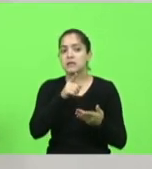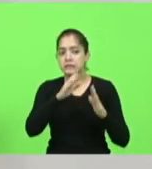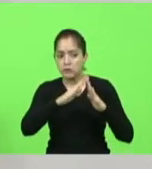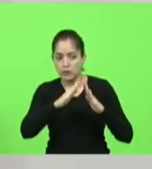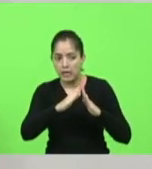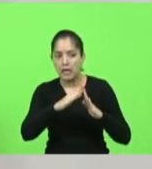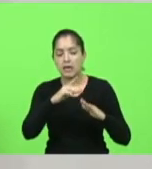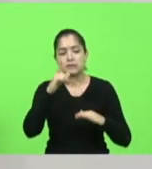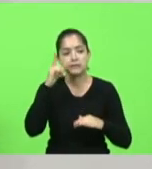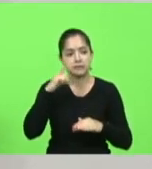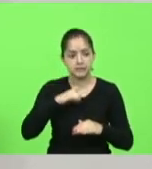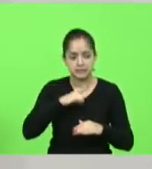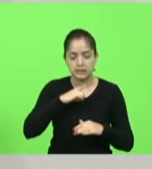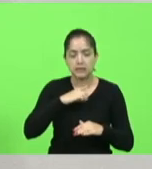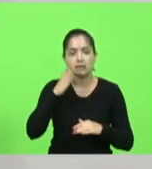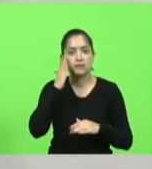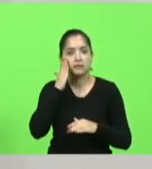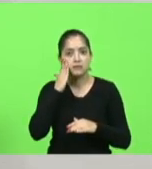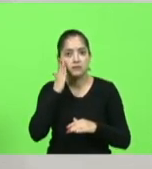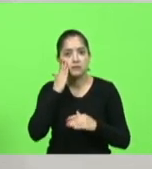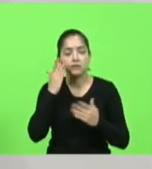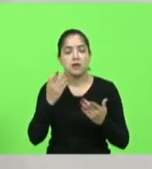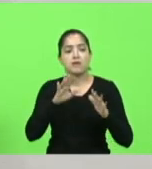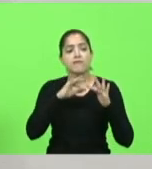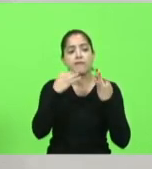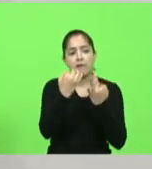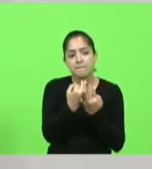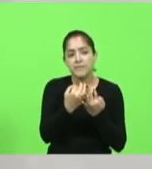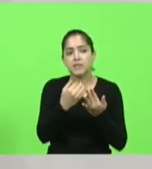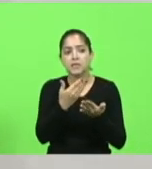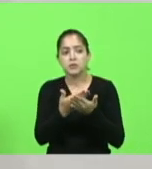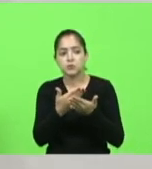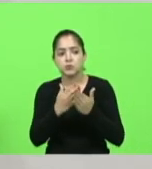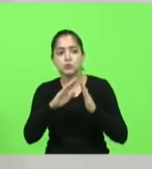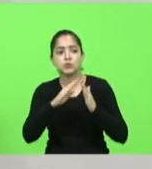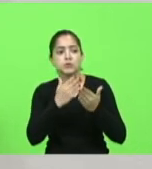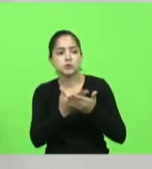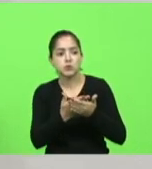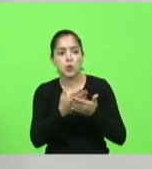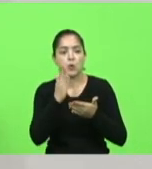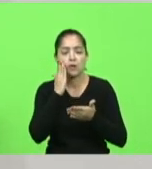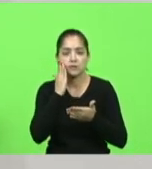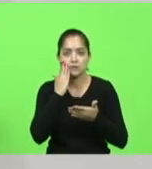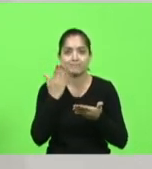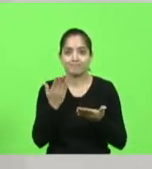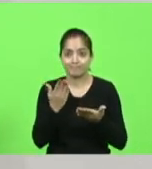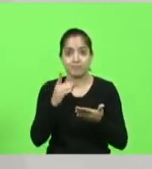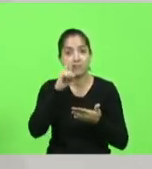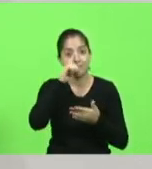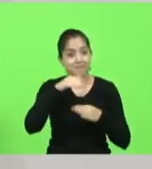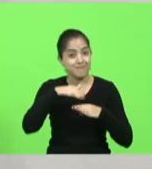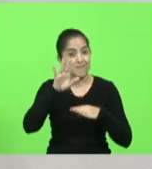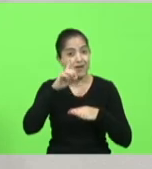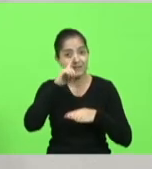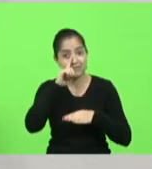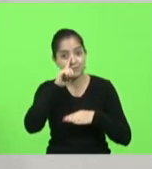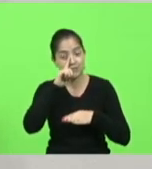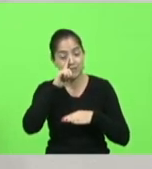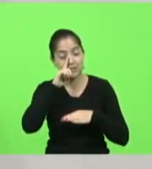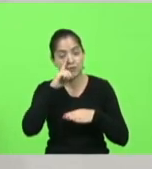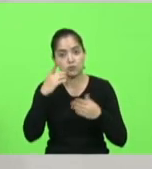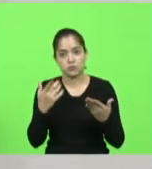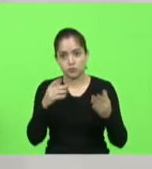a tua família, já sabem onde o teu filho estuda. É, para mim, hoje, o